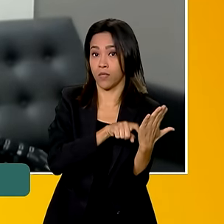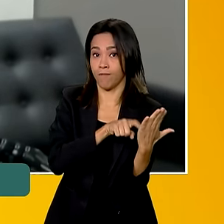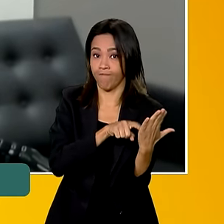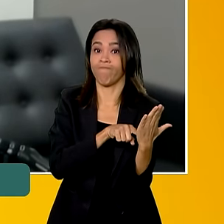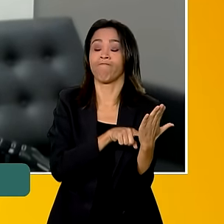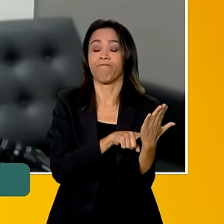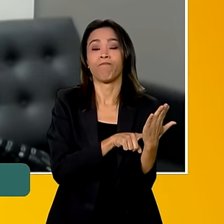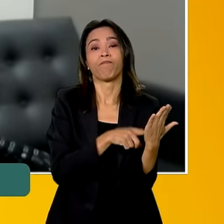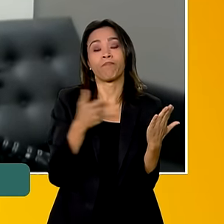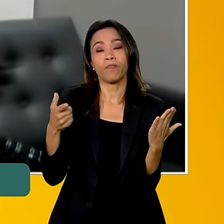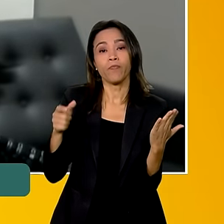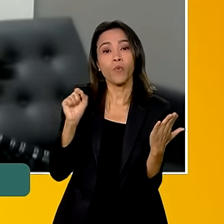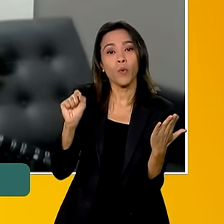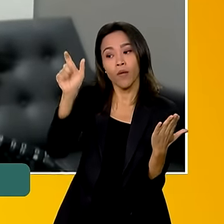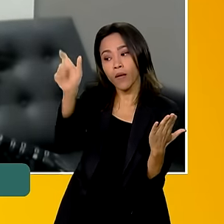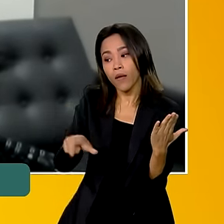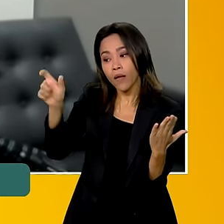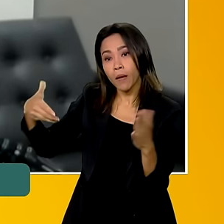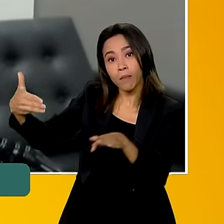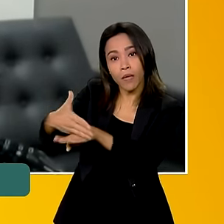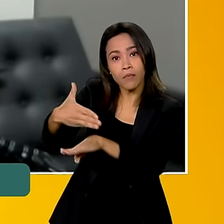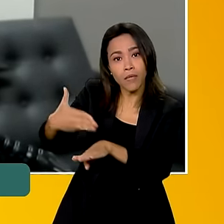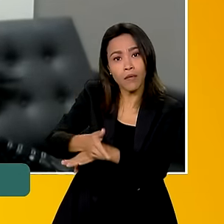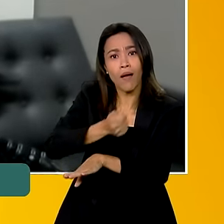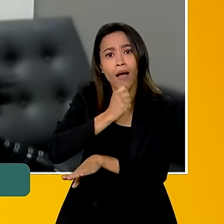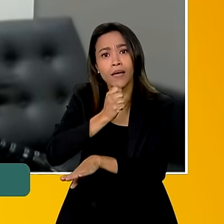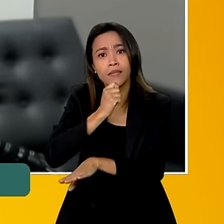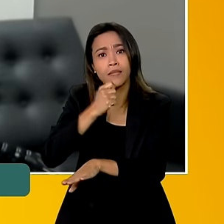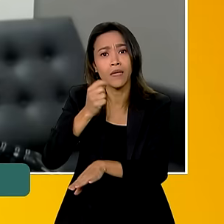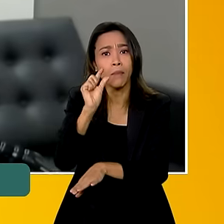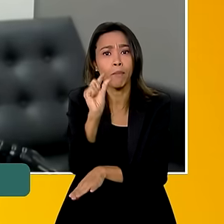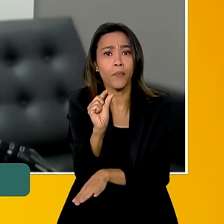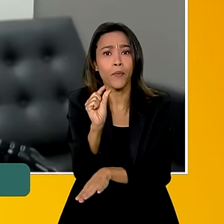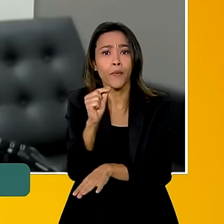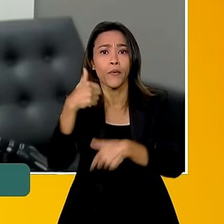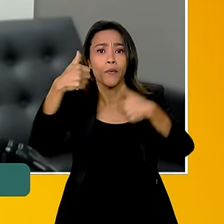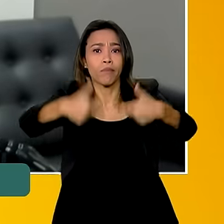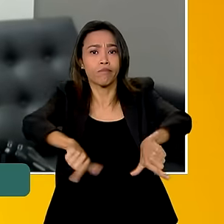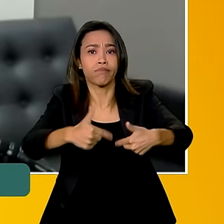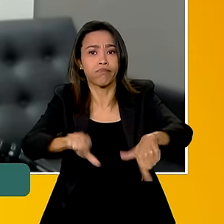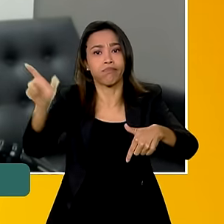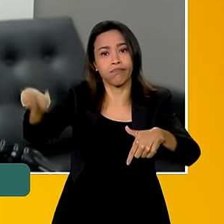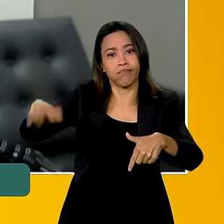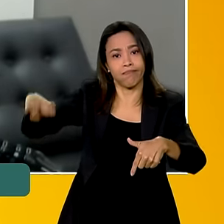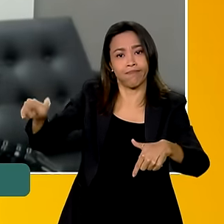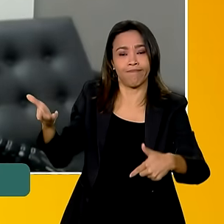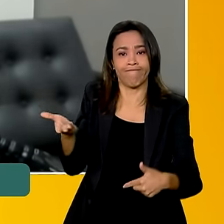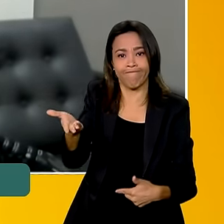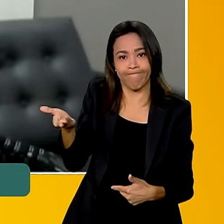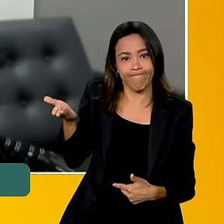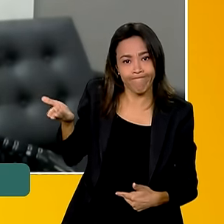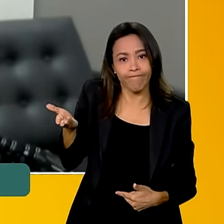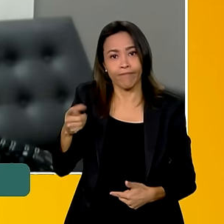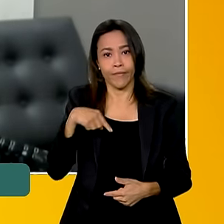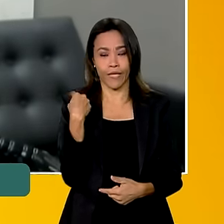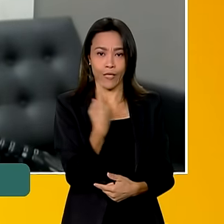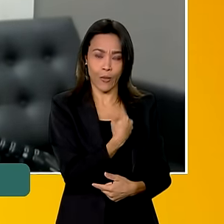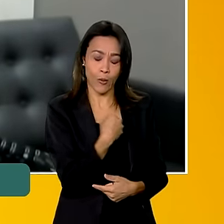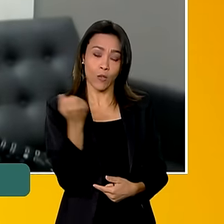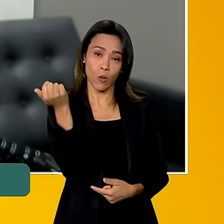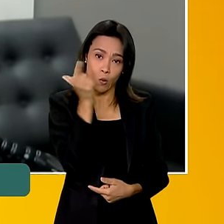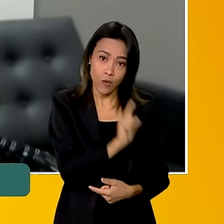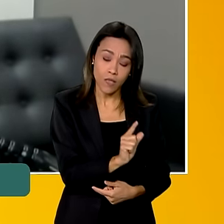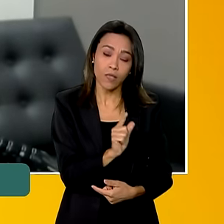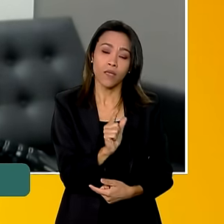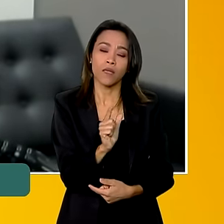participação como força de trabalho ainda é muito pequeno. Então, e que muito menos ainda a gente alcança o